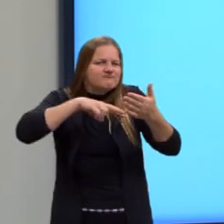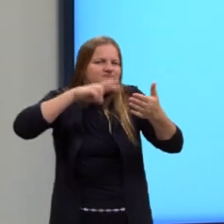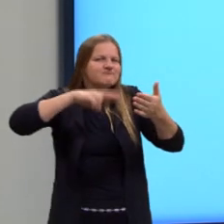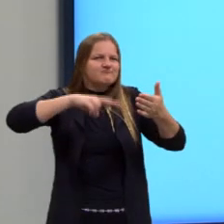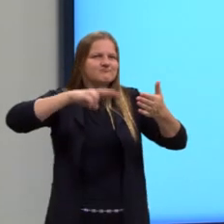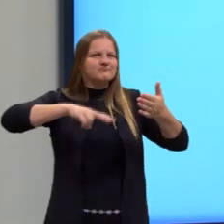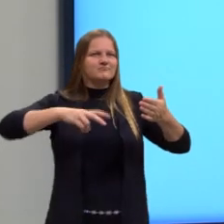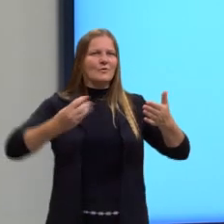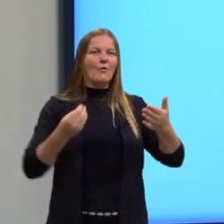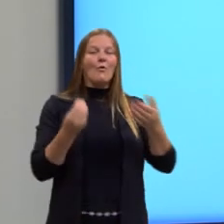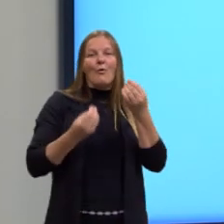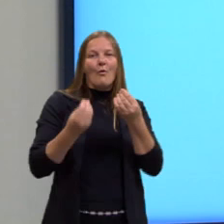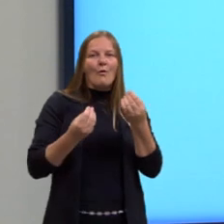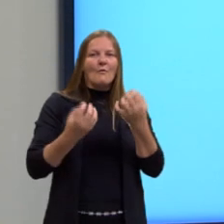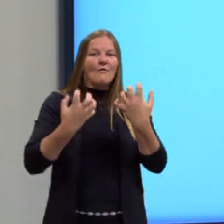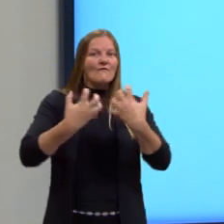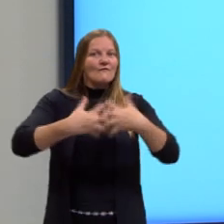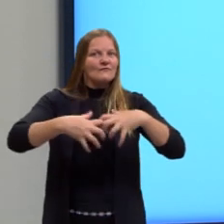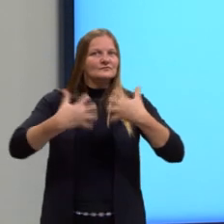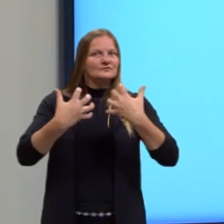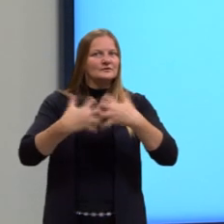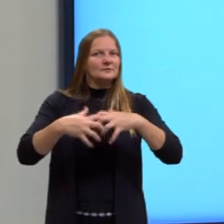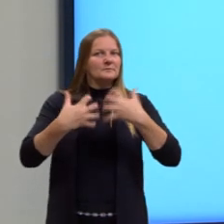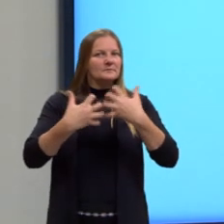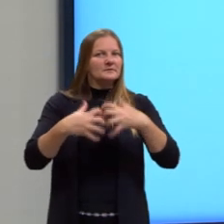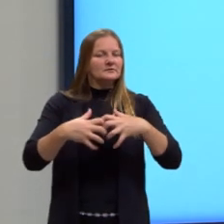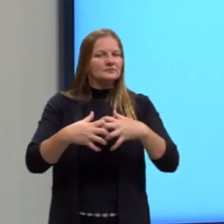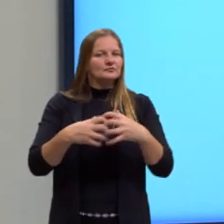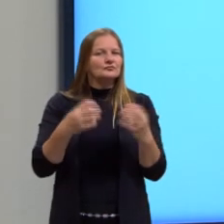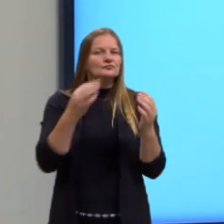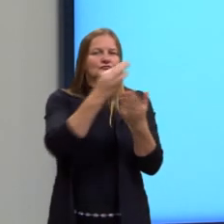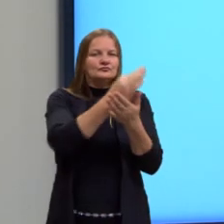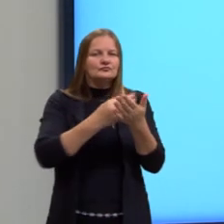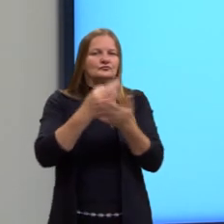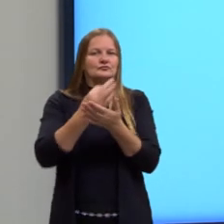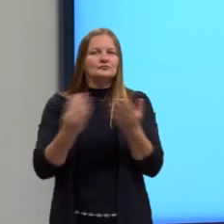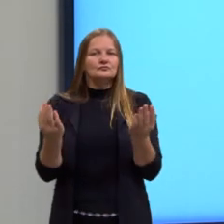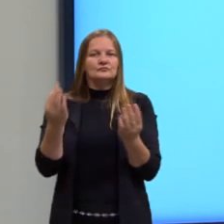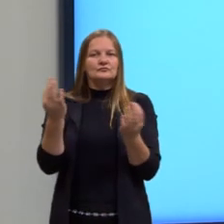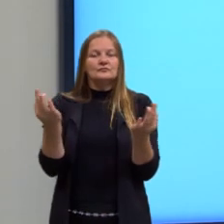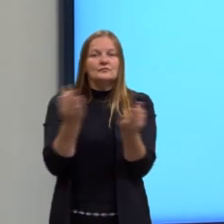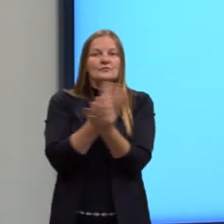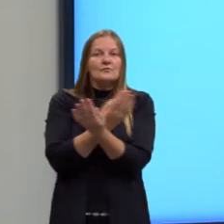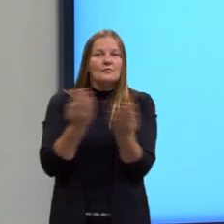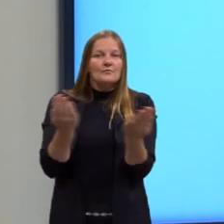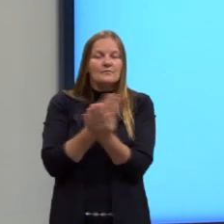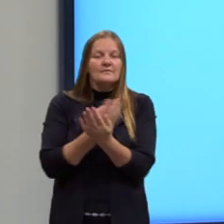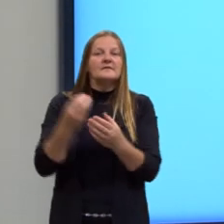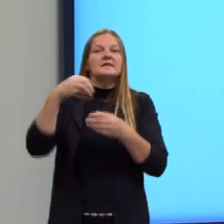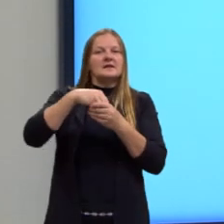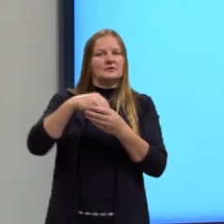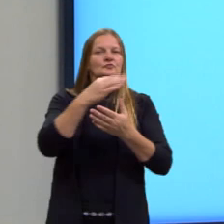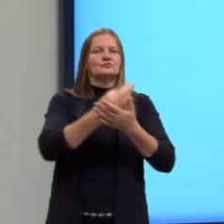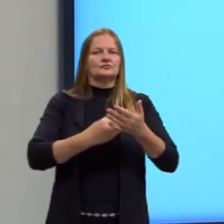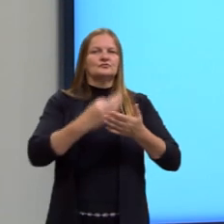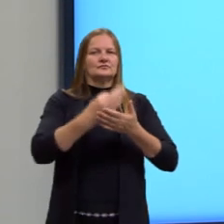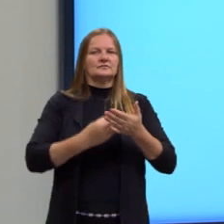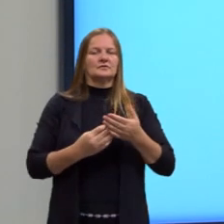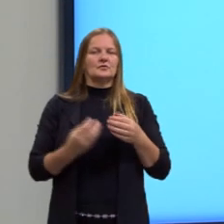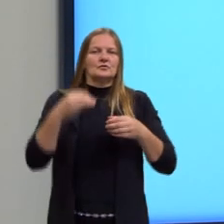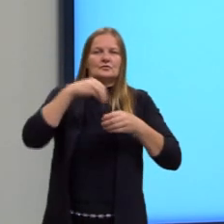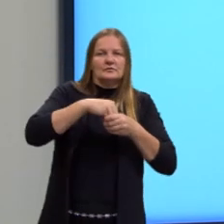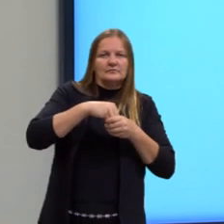como é o funcionamento da intertextualidade dentro do texto. A intertextualidade na